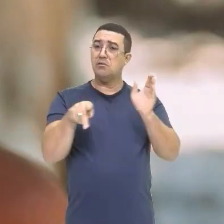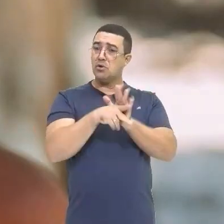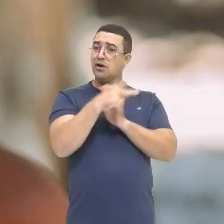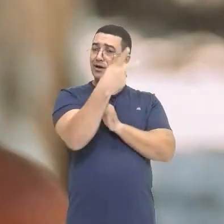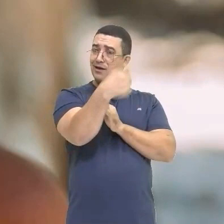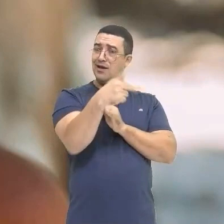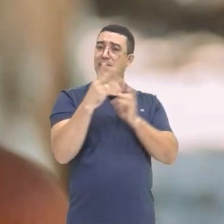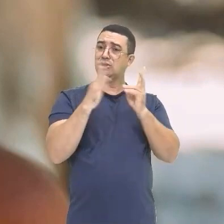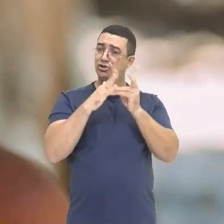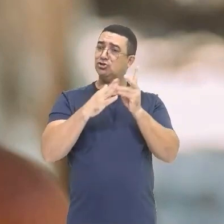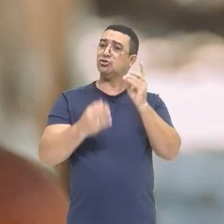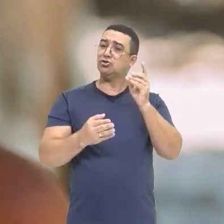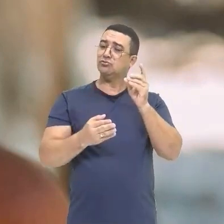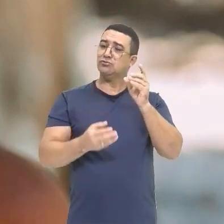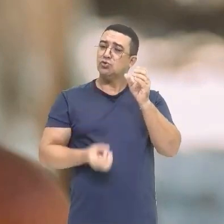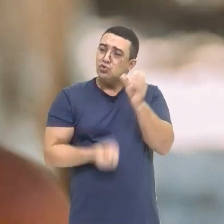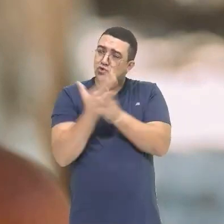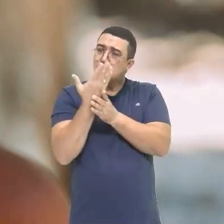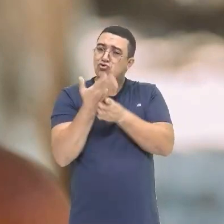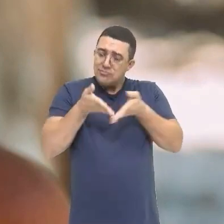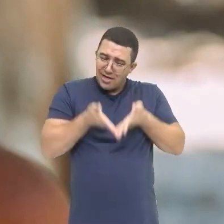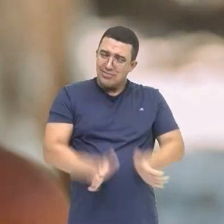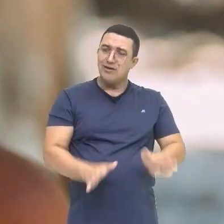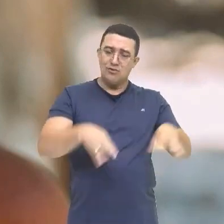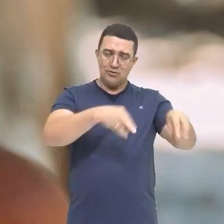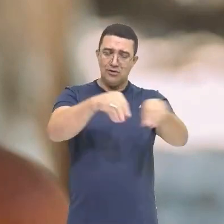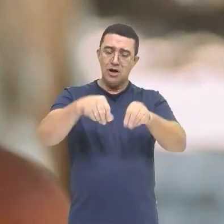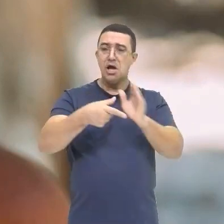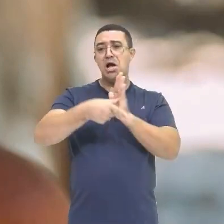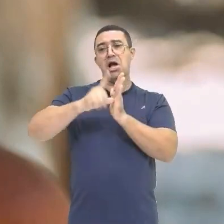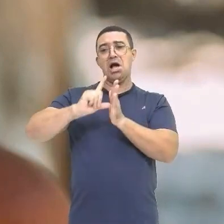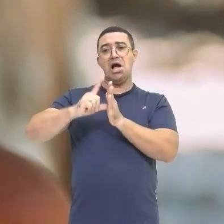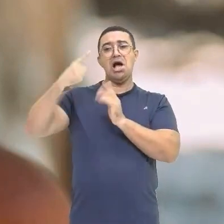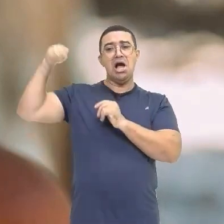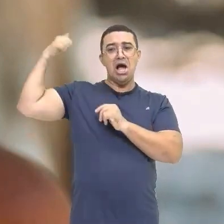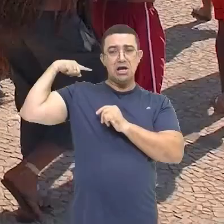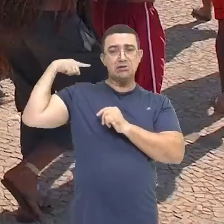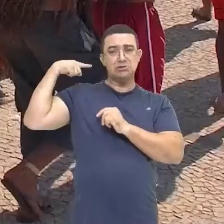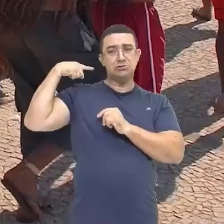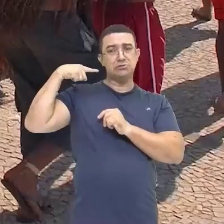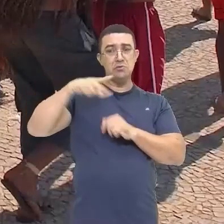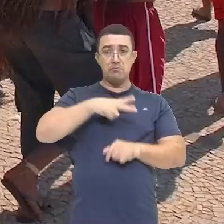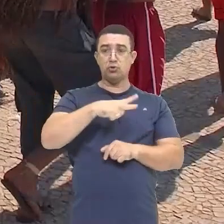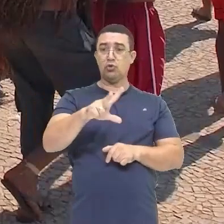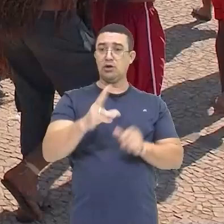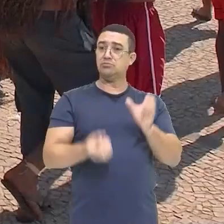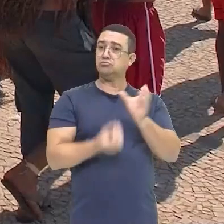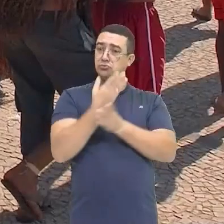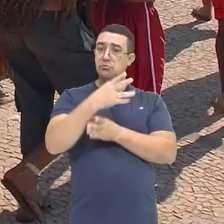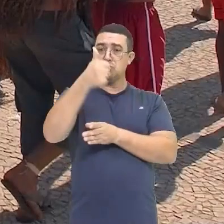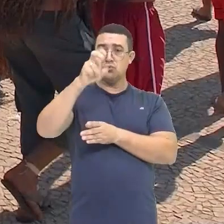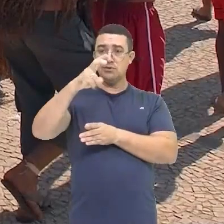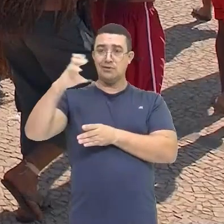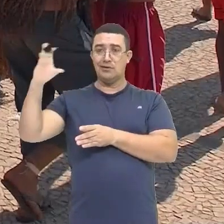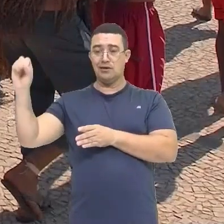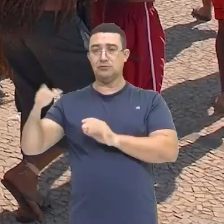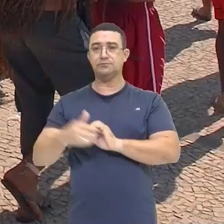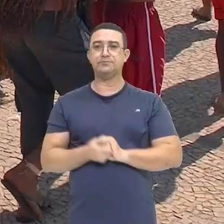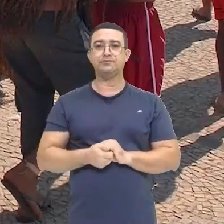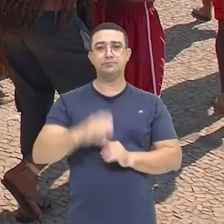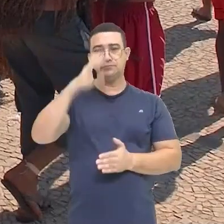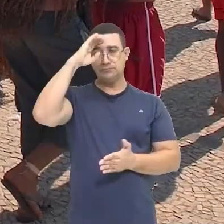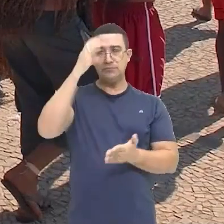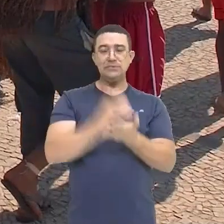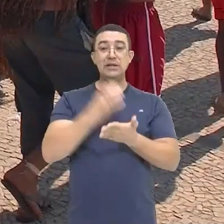Ou seja Já estavam por aqui Quando os portugueses Chegaram em 1500 A tese do marco temporal Está em